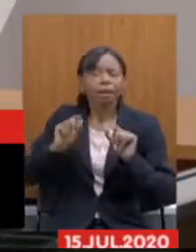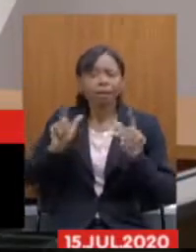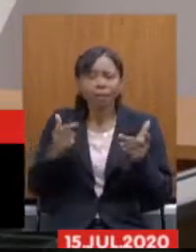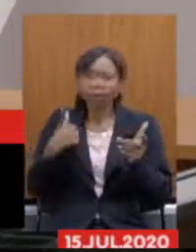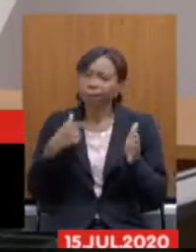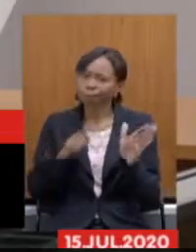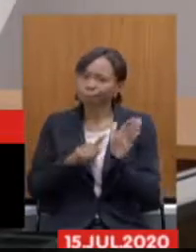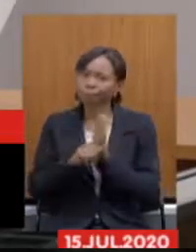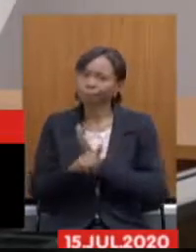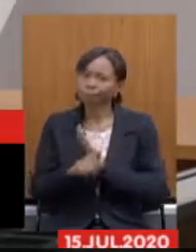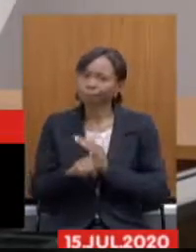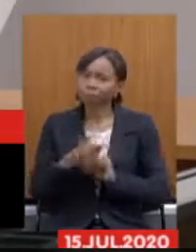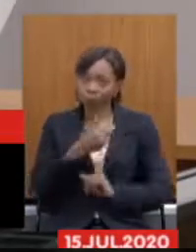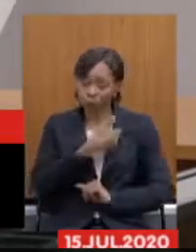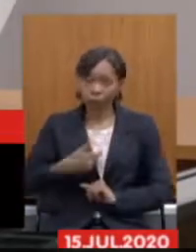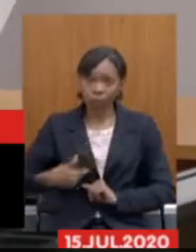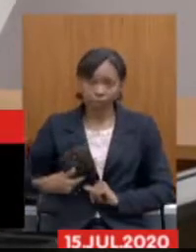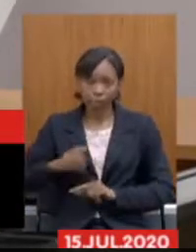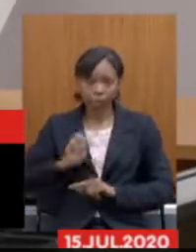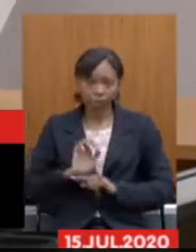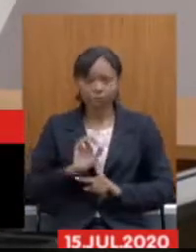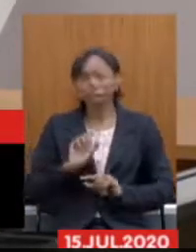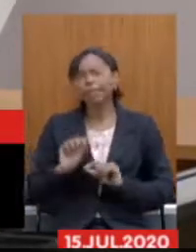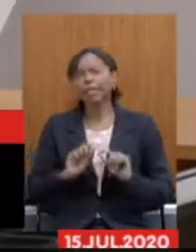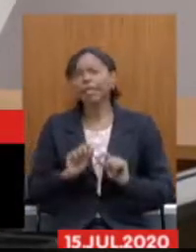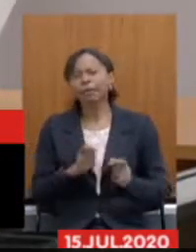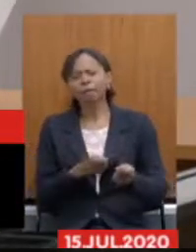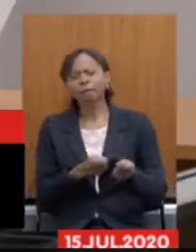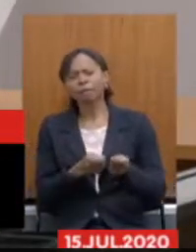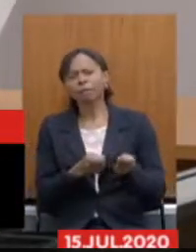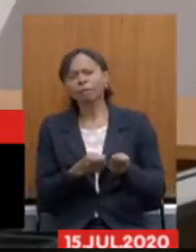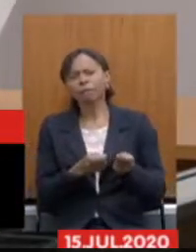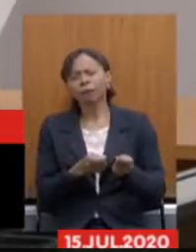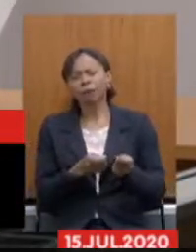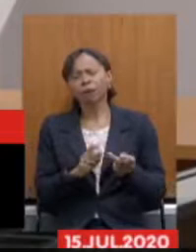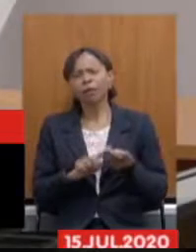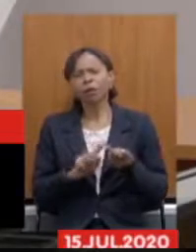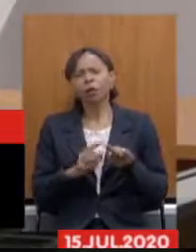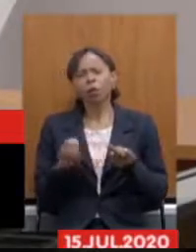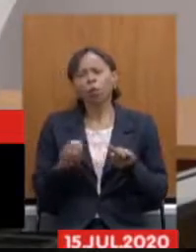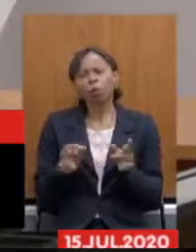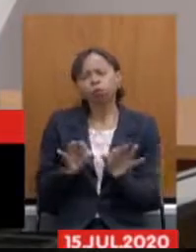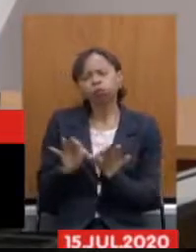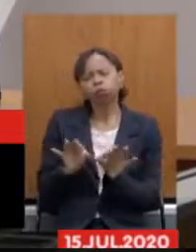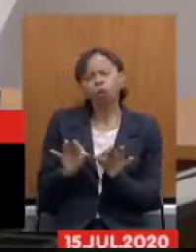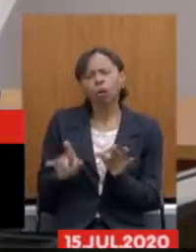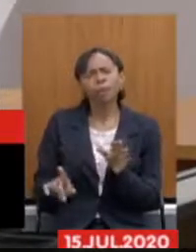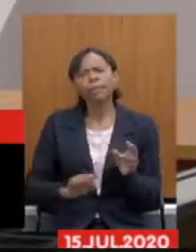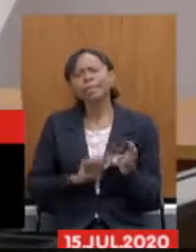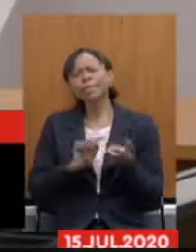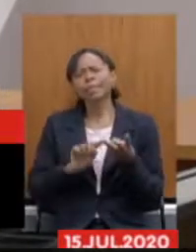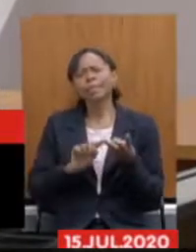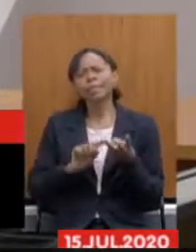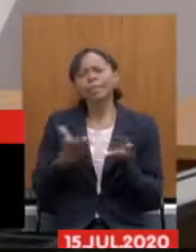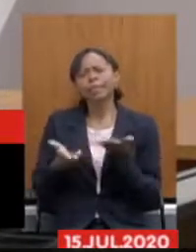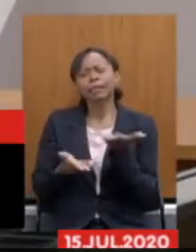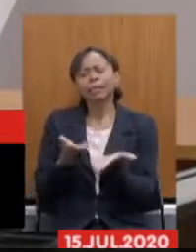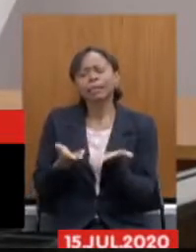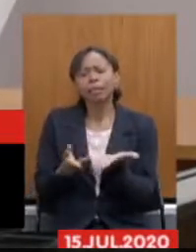esse Estado por quem ele é controlado como ele está organizado e a quem ele serve